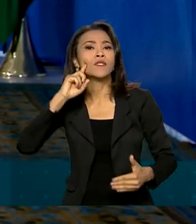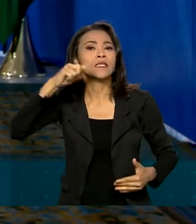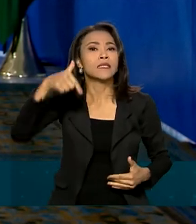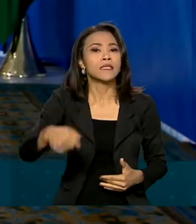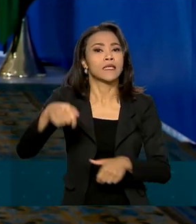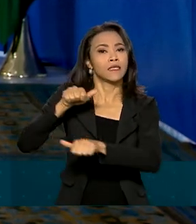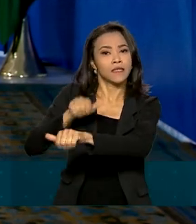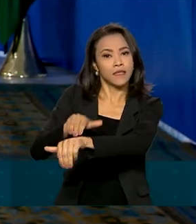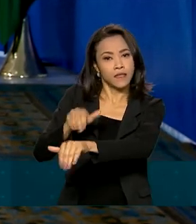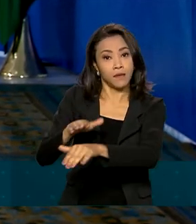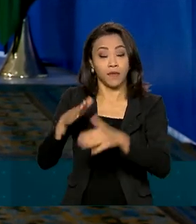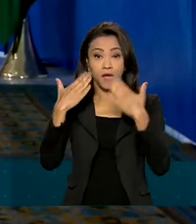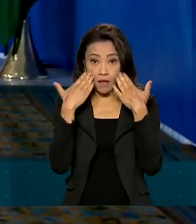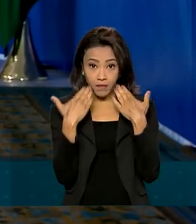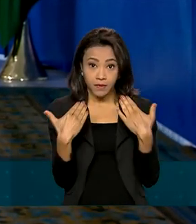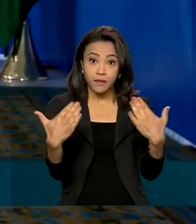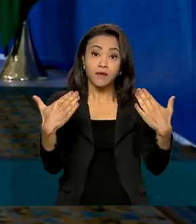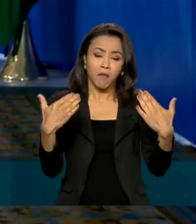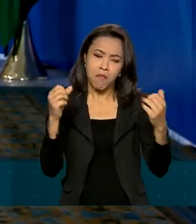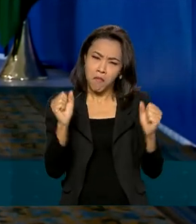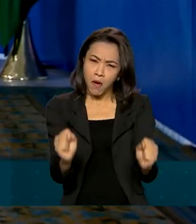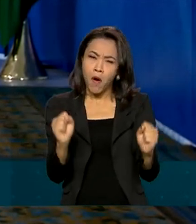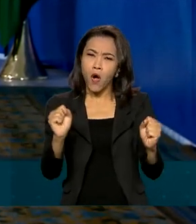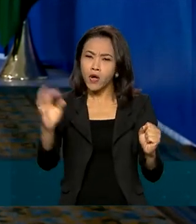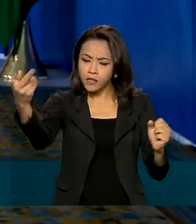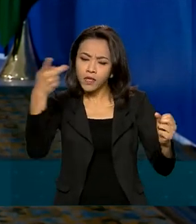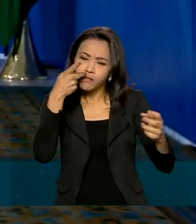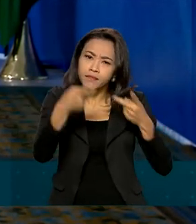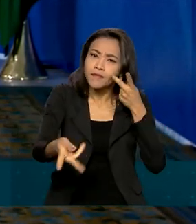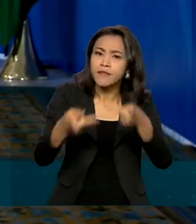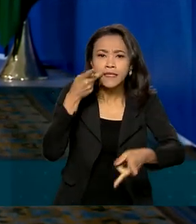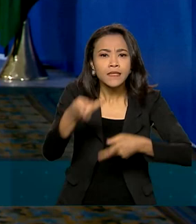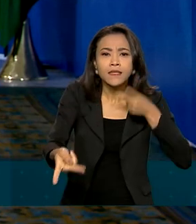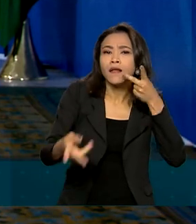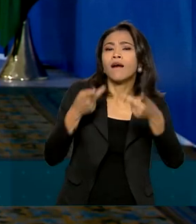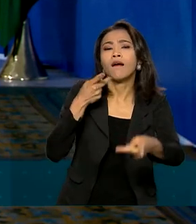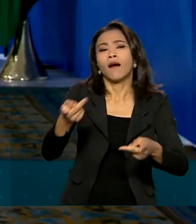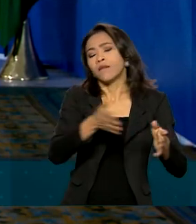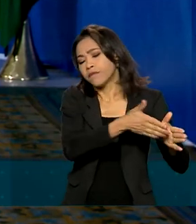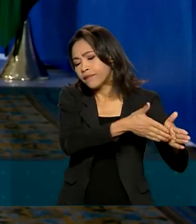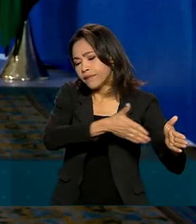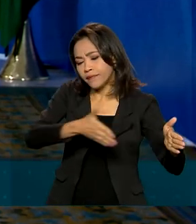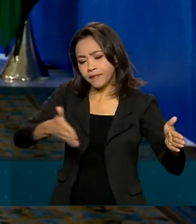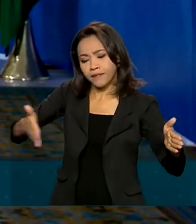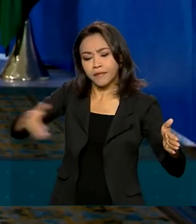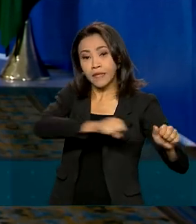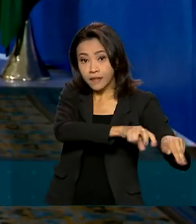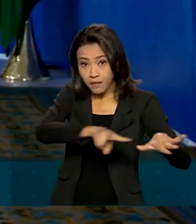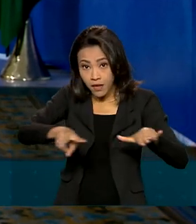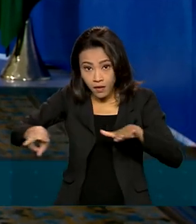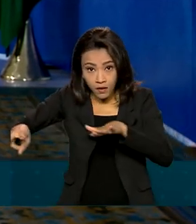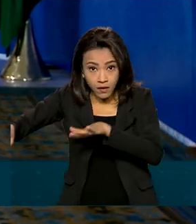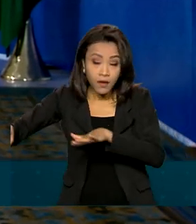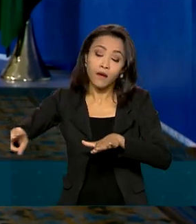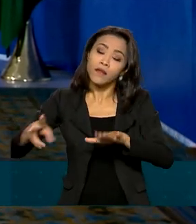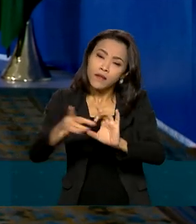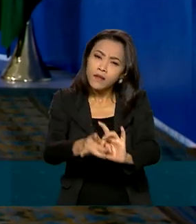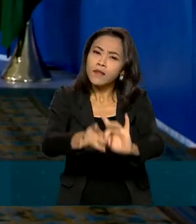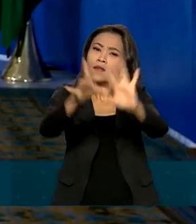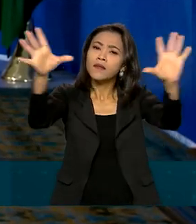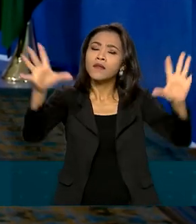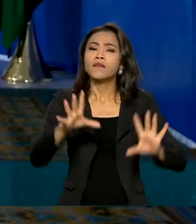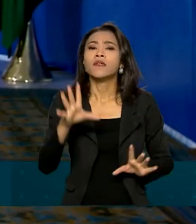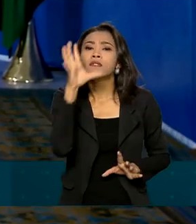exposição estará disponível, ela poderá ser visitada por estudantes ao longo da semana e para o público em geral aos